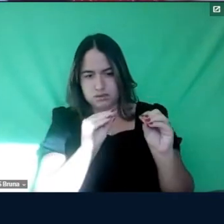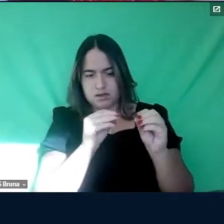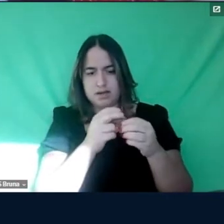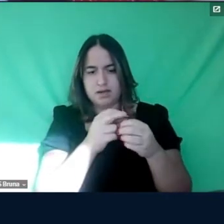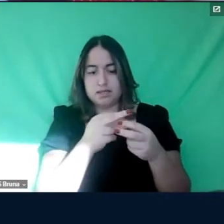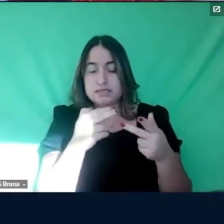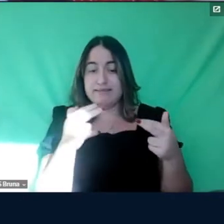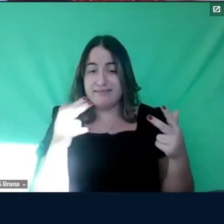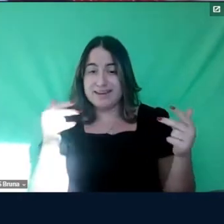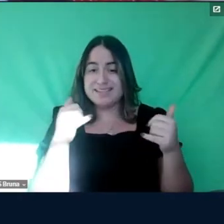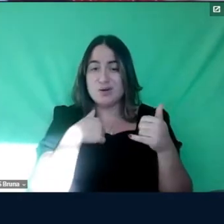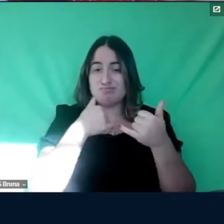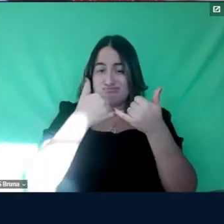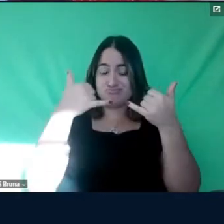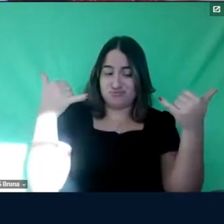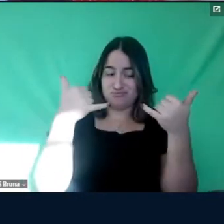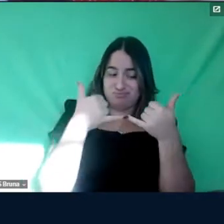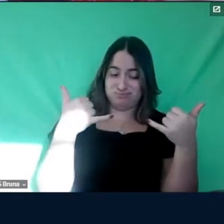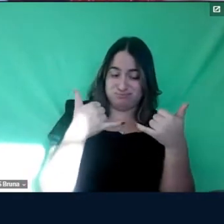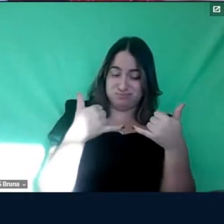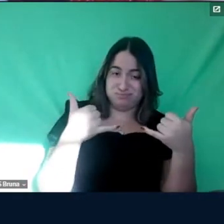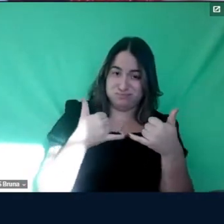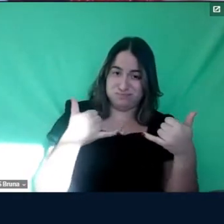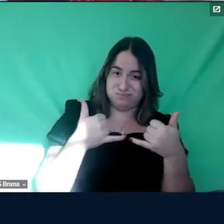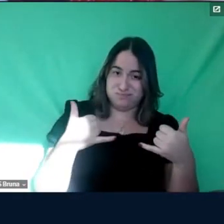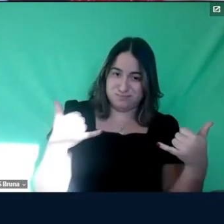fui sublinhando, tá, é,